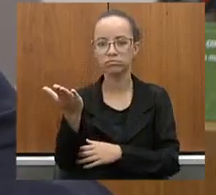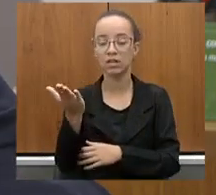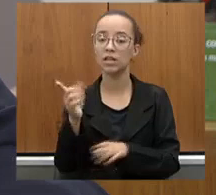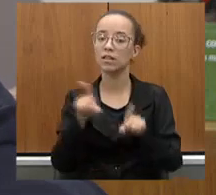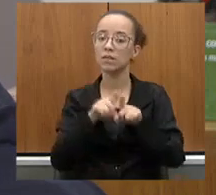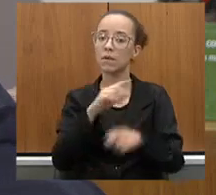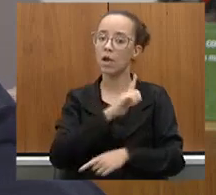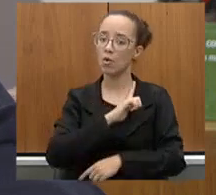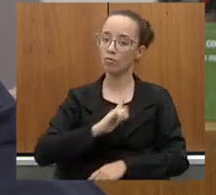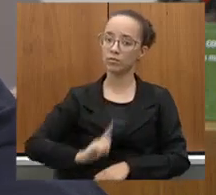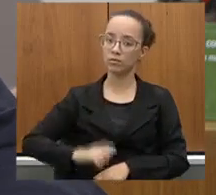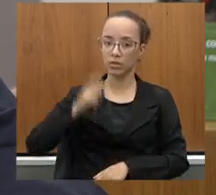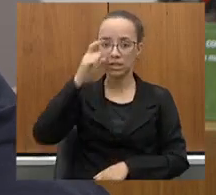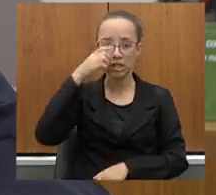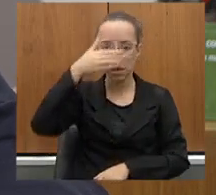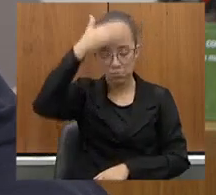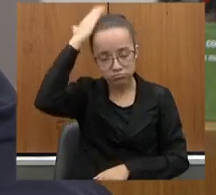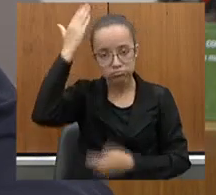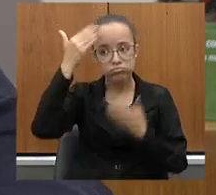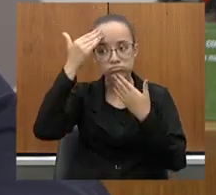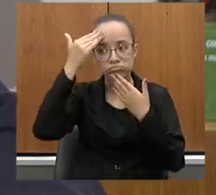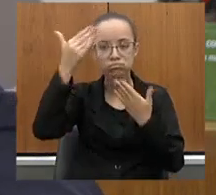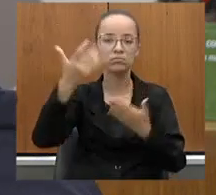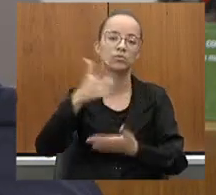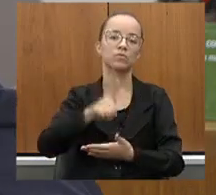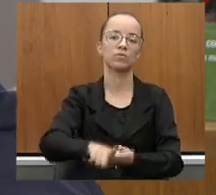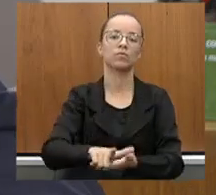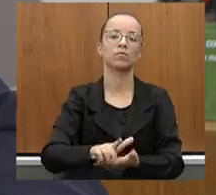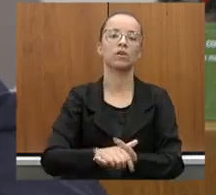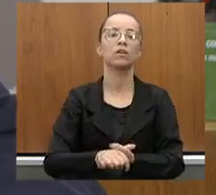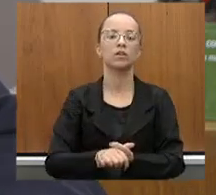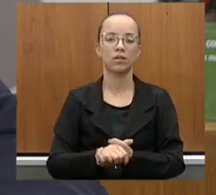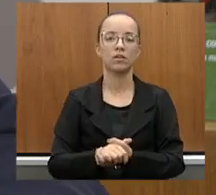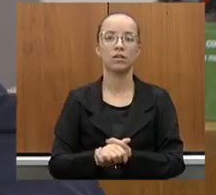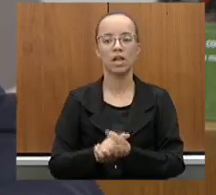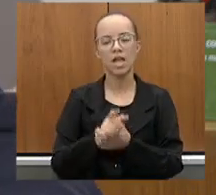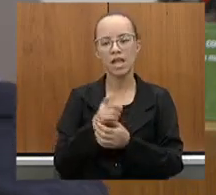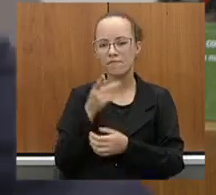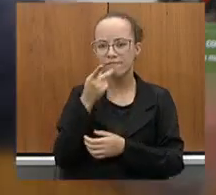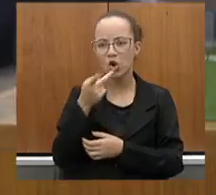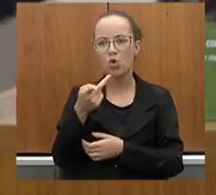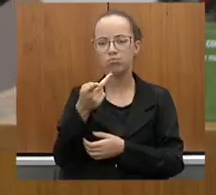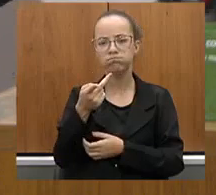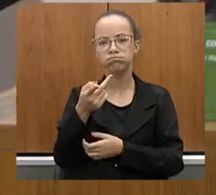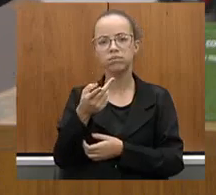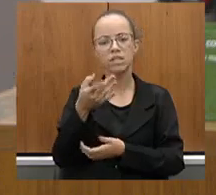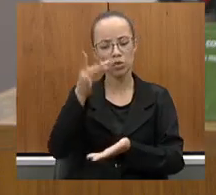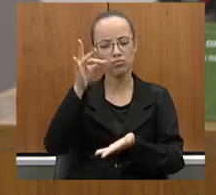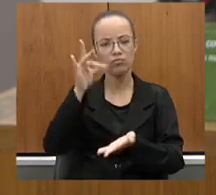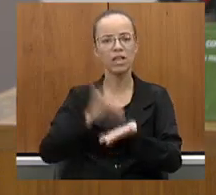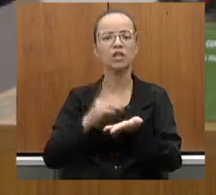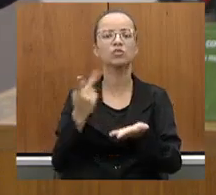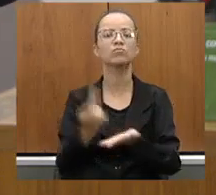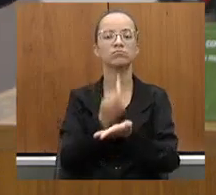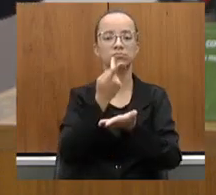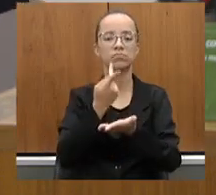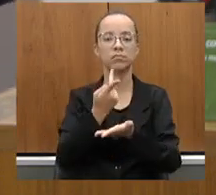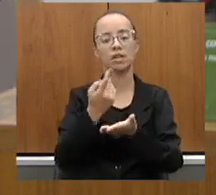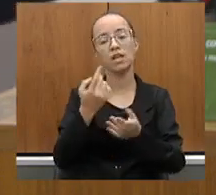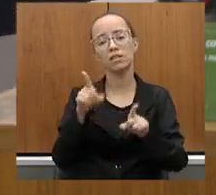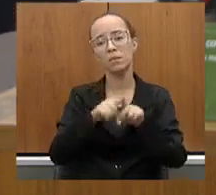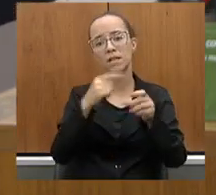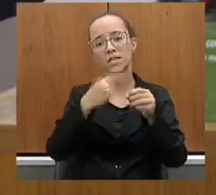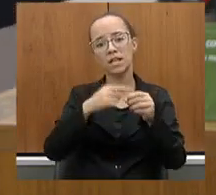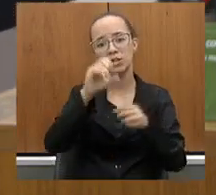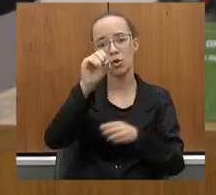governador Zema, que queremos agradecer mais uma vez, lá ele cumpriu o que falou. Cumpriu o que falou lá em Ouro Fino, comigo,